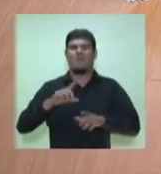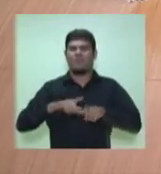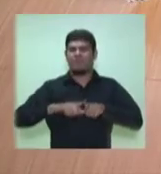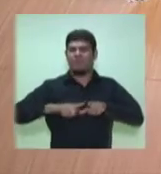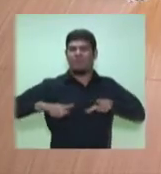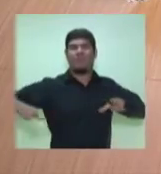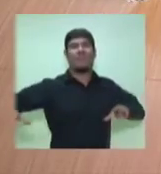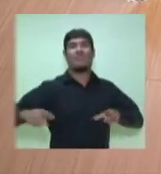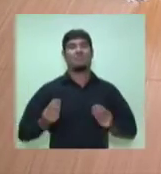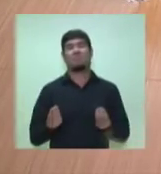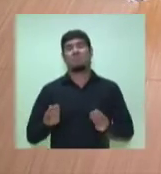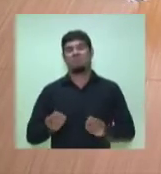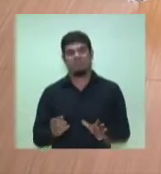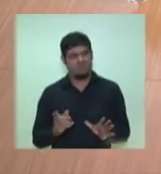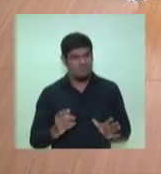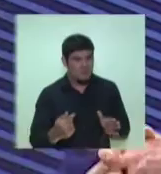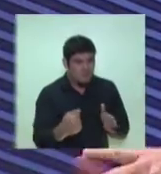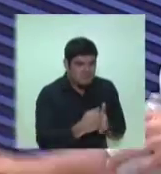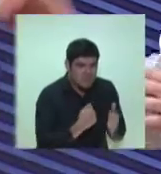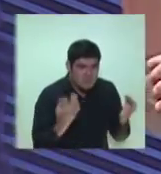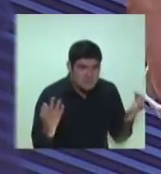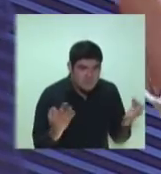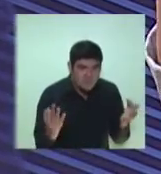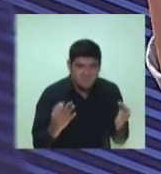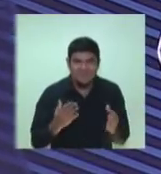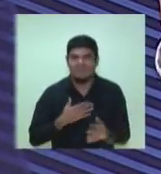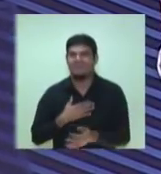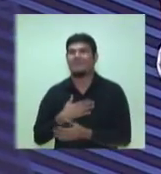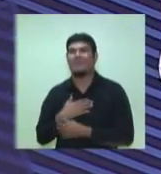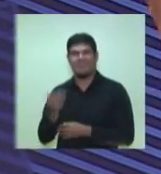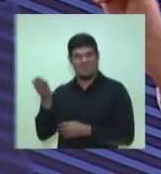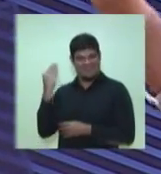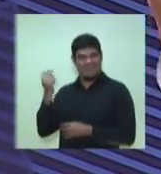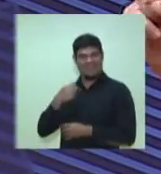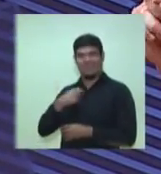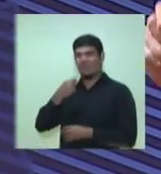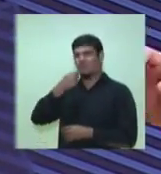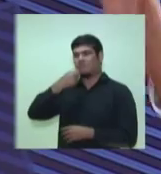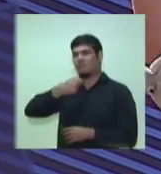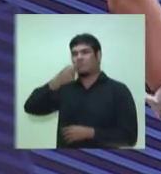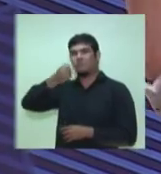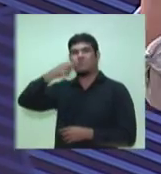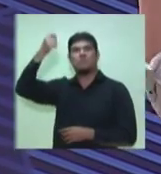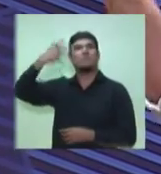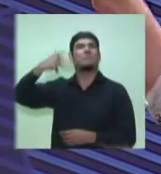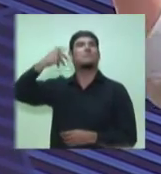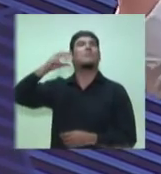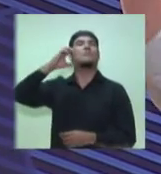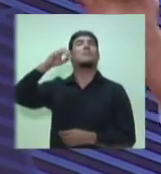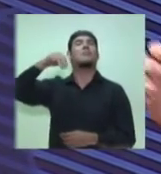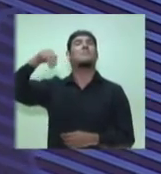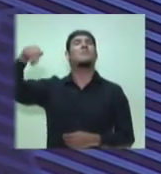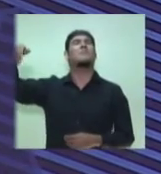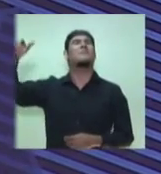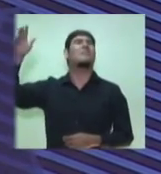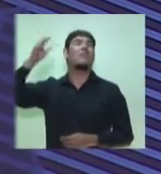para responder. Muito bem. Pergunta excelente. Meu primeiro discurso na Câmara Federal foi sobre meio ambiente em 1983.